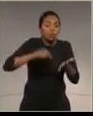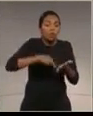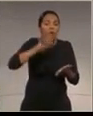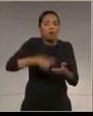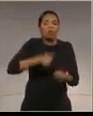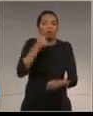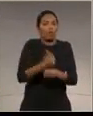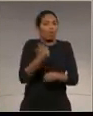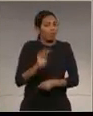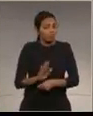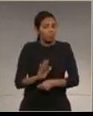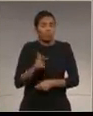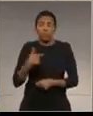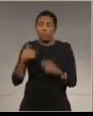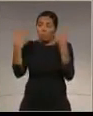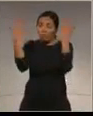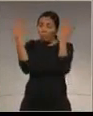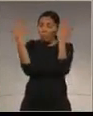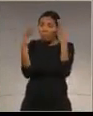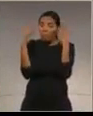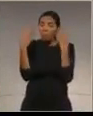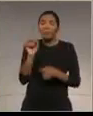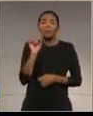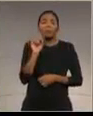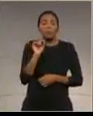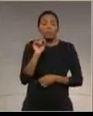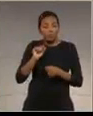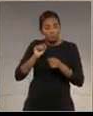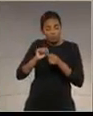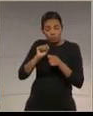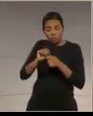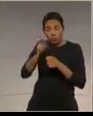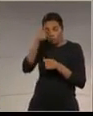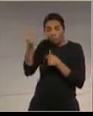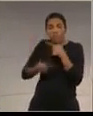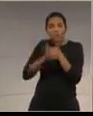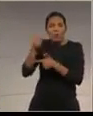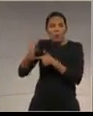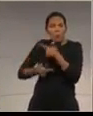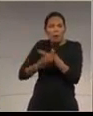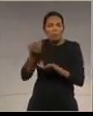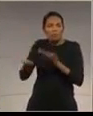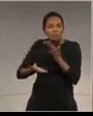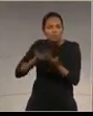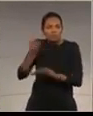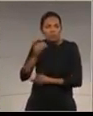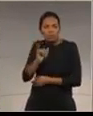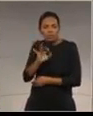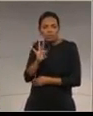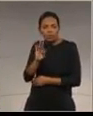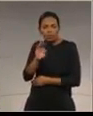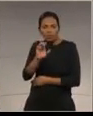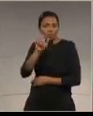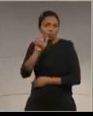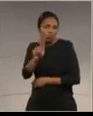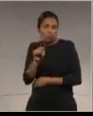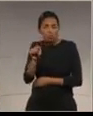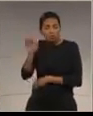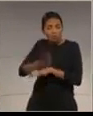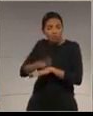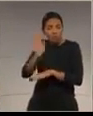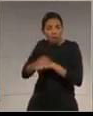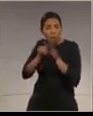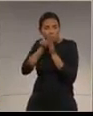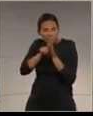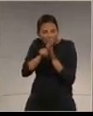oportunidade para parabenizar o trabalho bem feito dos servidores competentes do ITCG, que foram responsáveis por